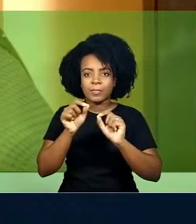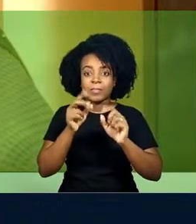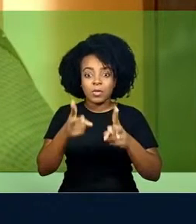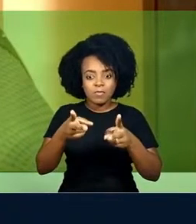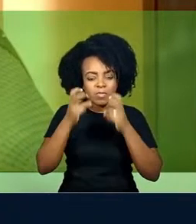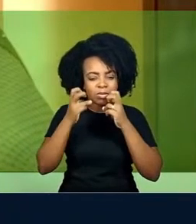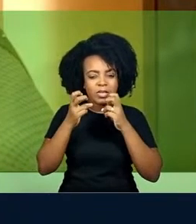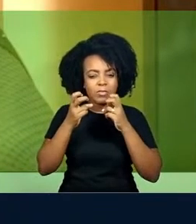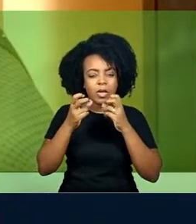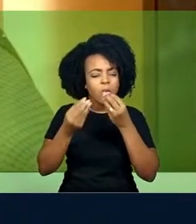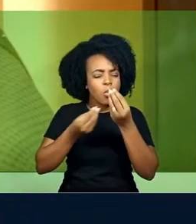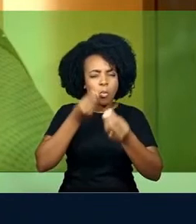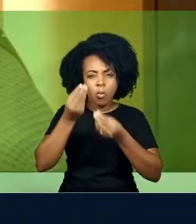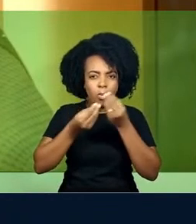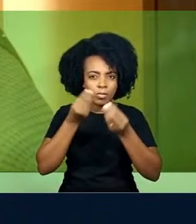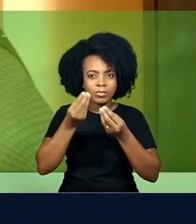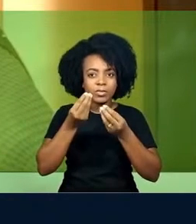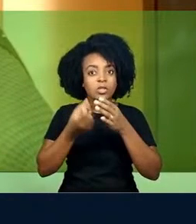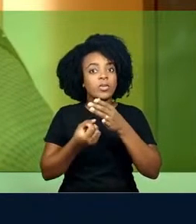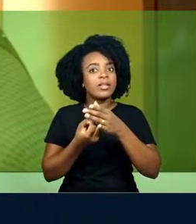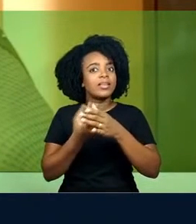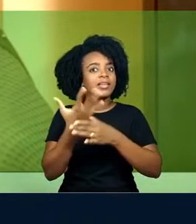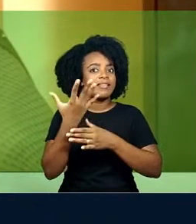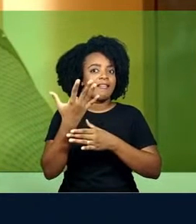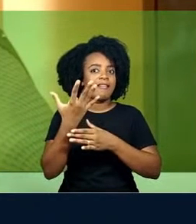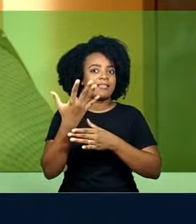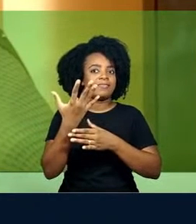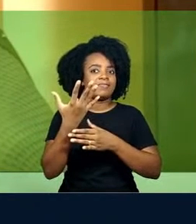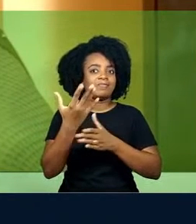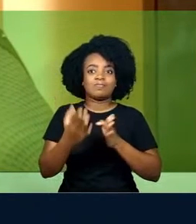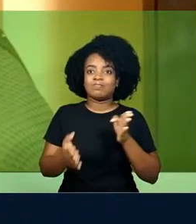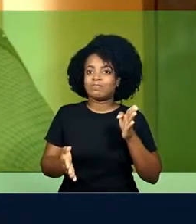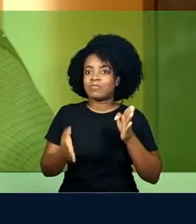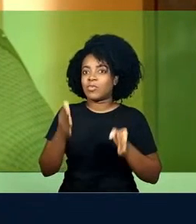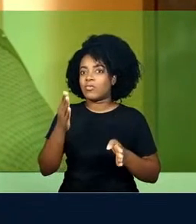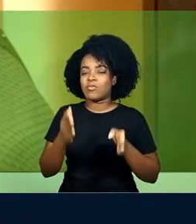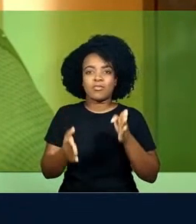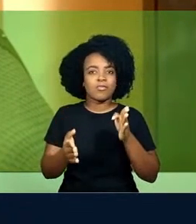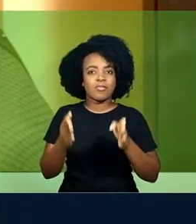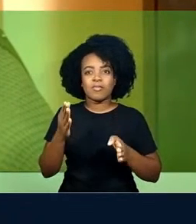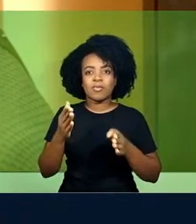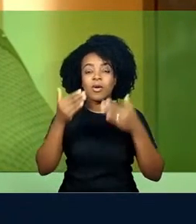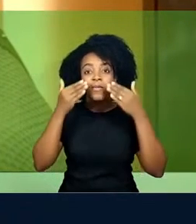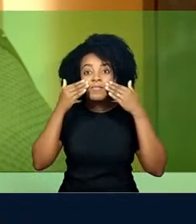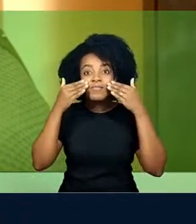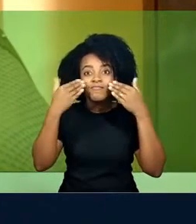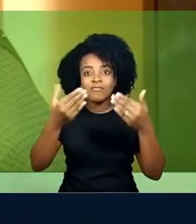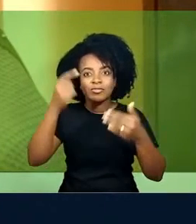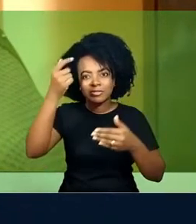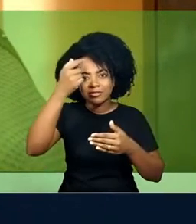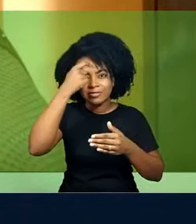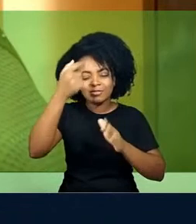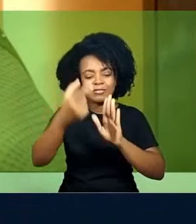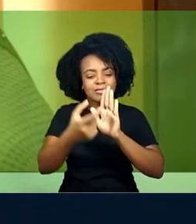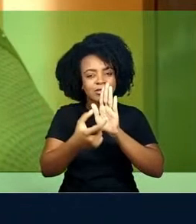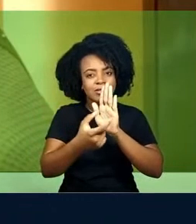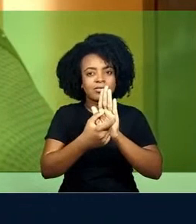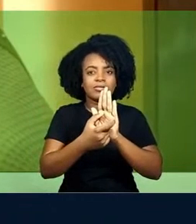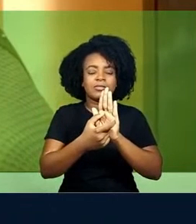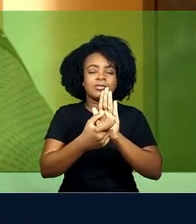criando um complexo jogo para expor a sua inteligência artificial